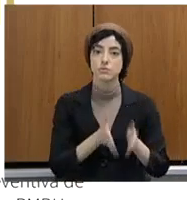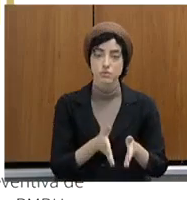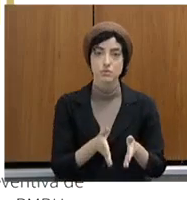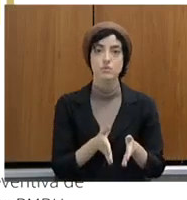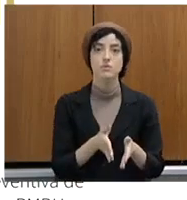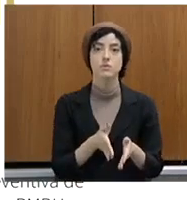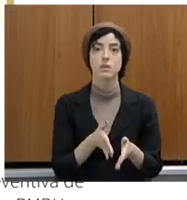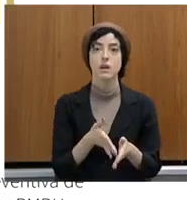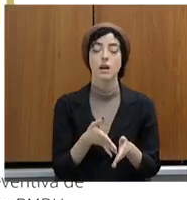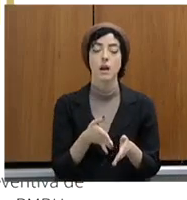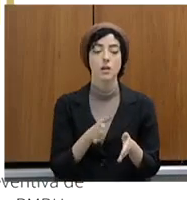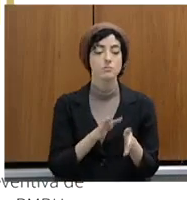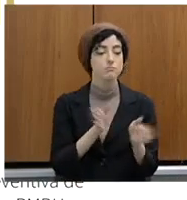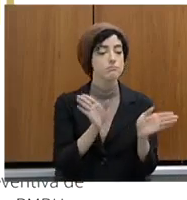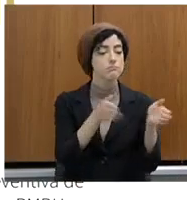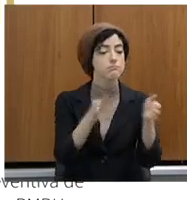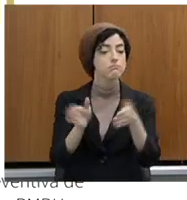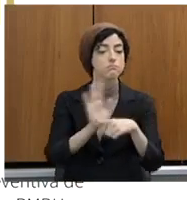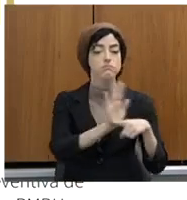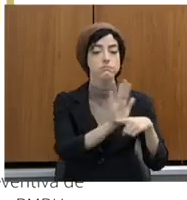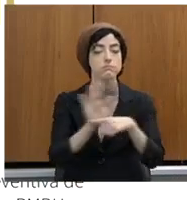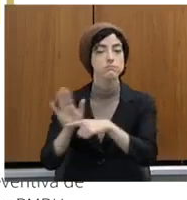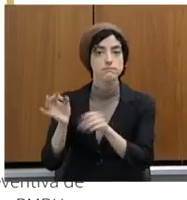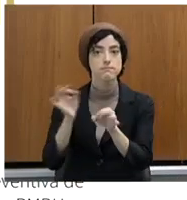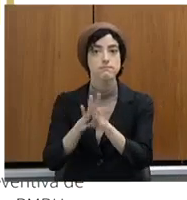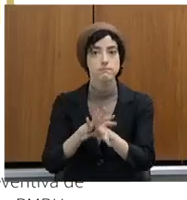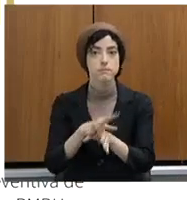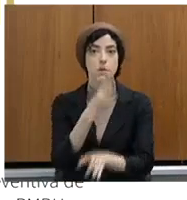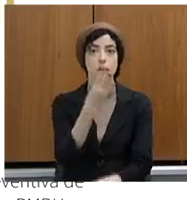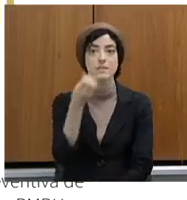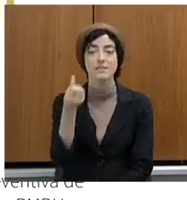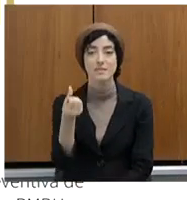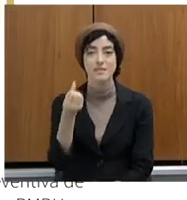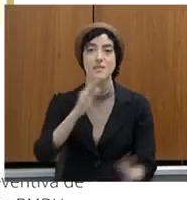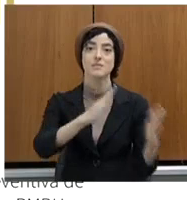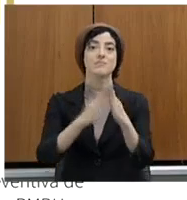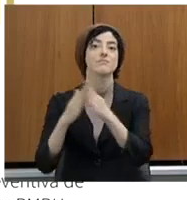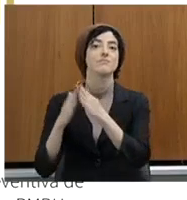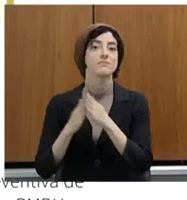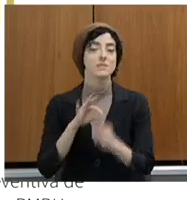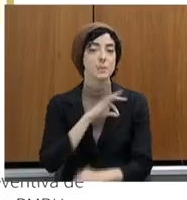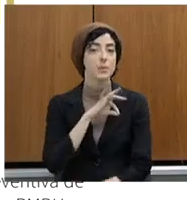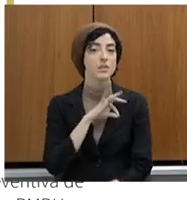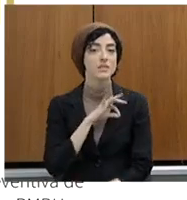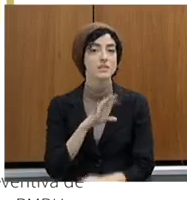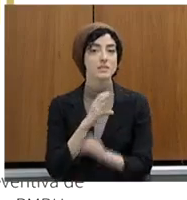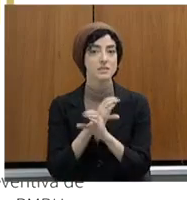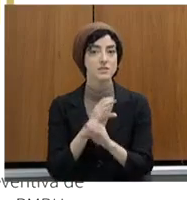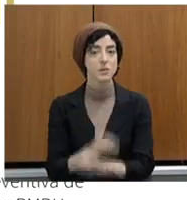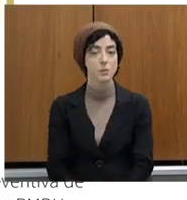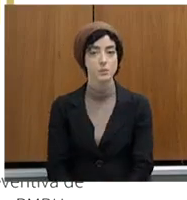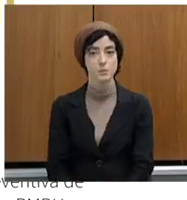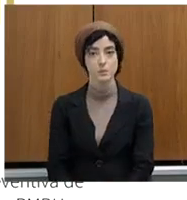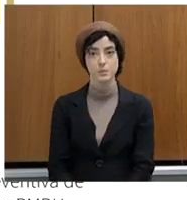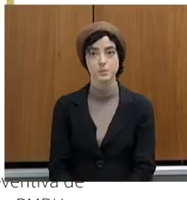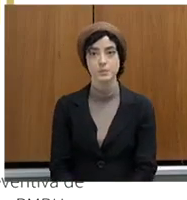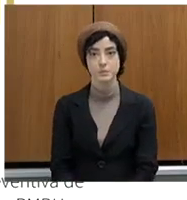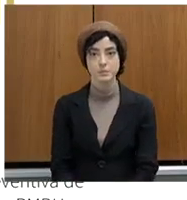recurso. Nós temos uma gerente desse projeto, a doutora Valéria que monitora isso